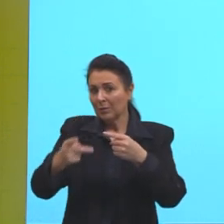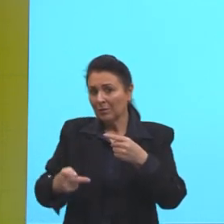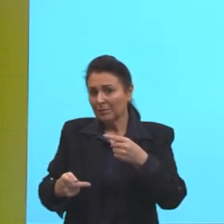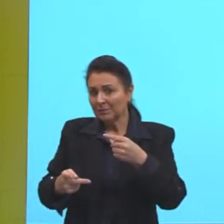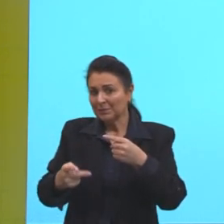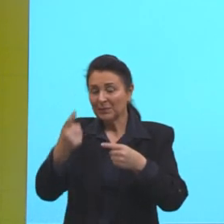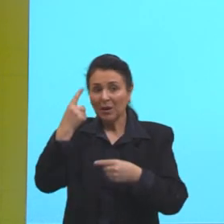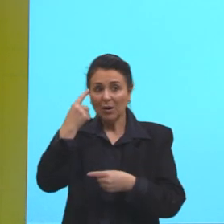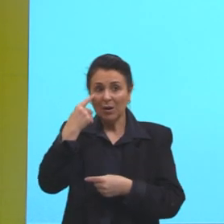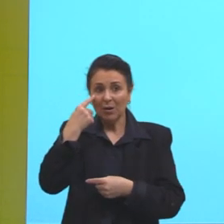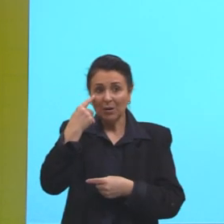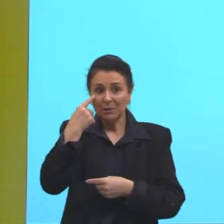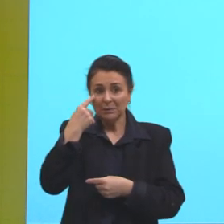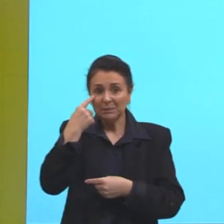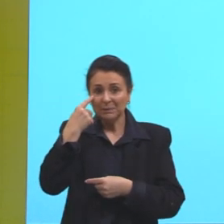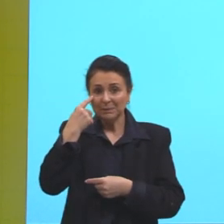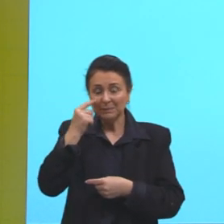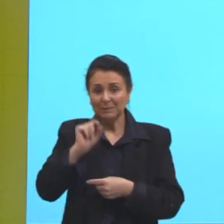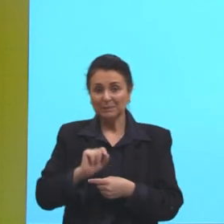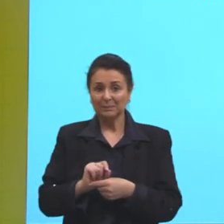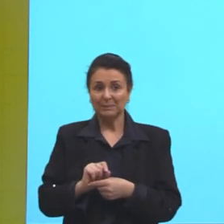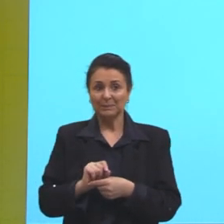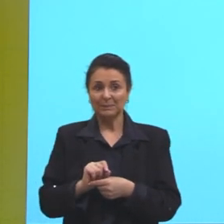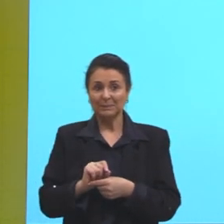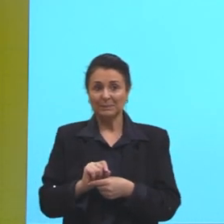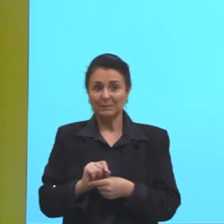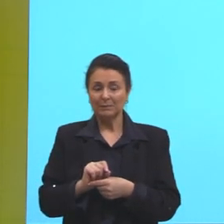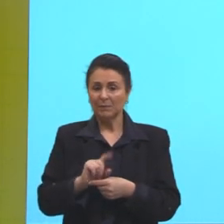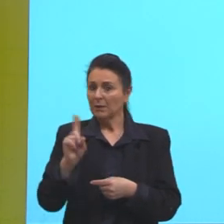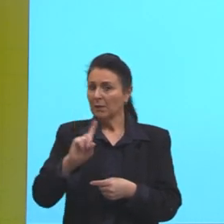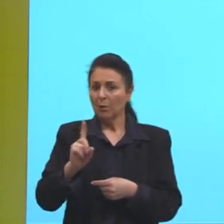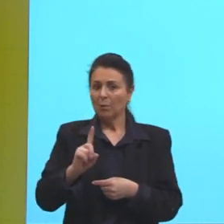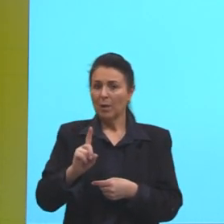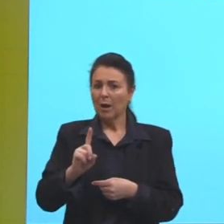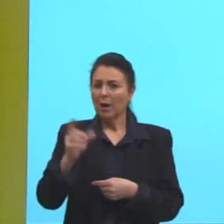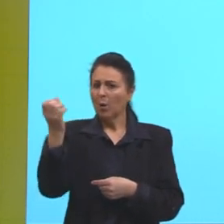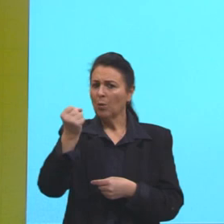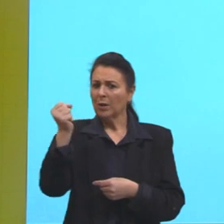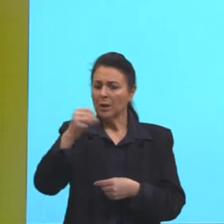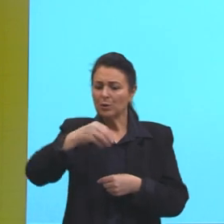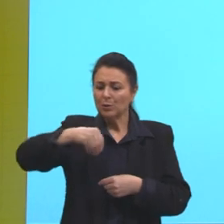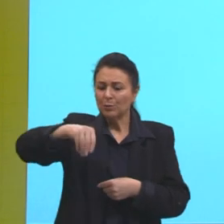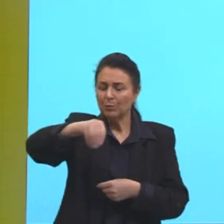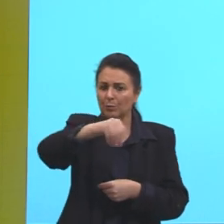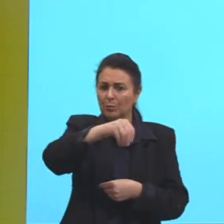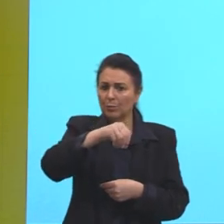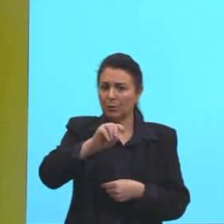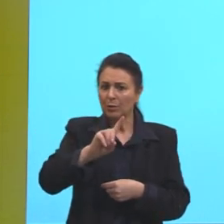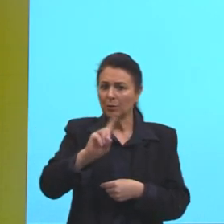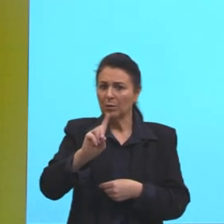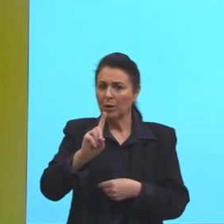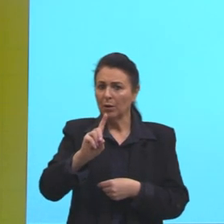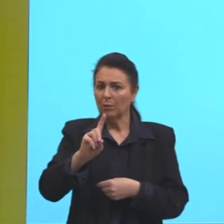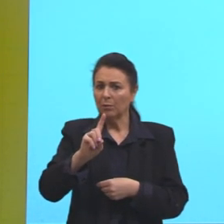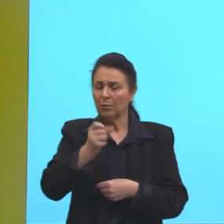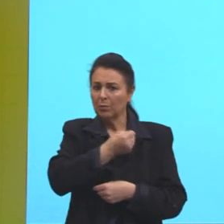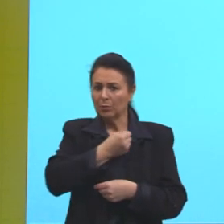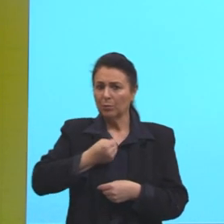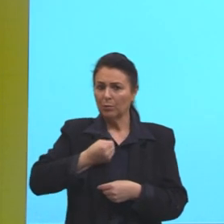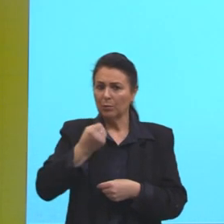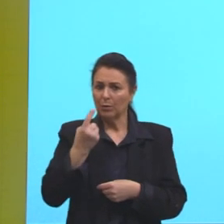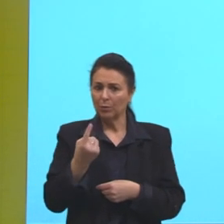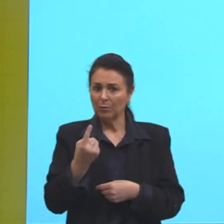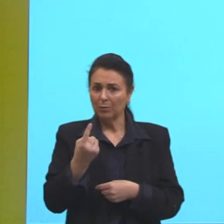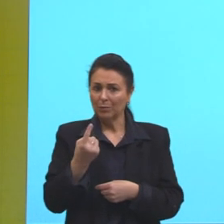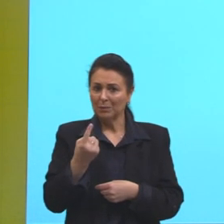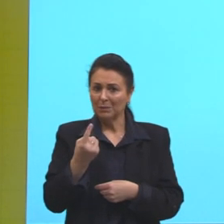Olhando aqui, vamos ver. não é o leite em pó? Número 1? Então, essa é